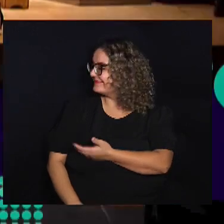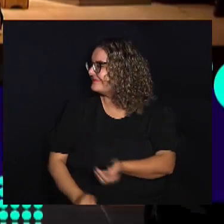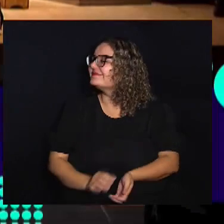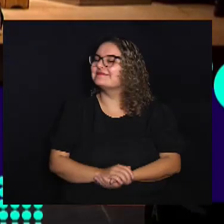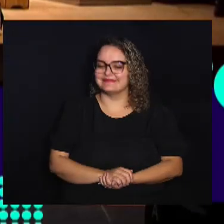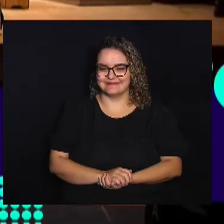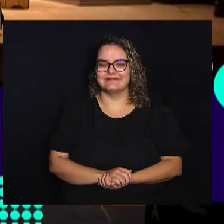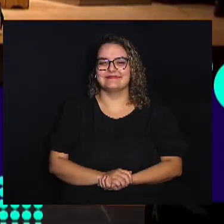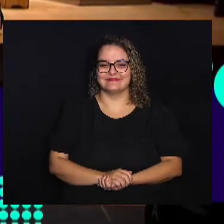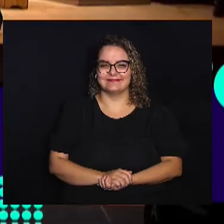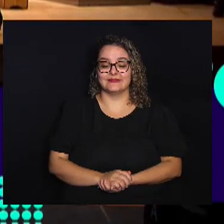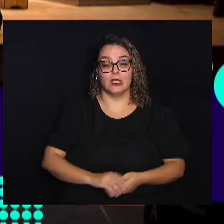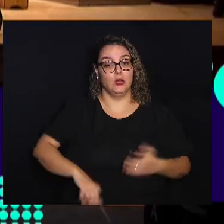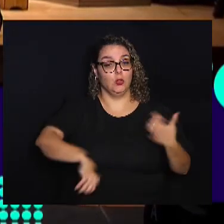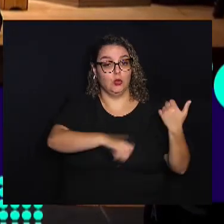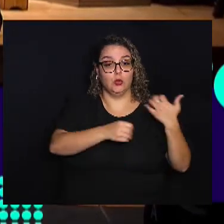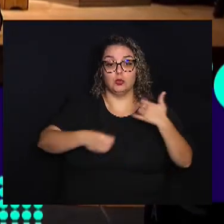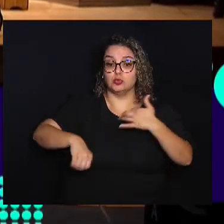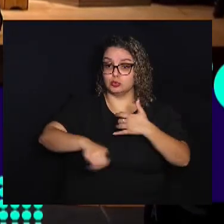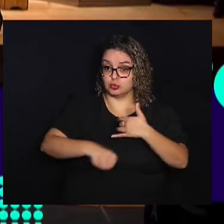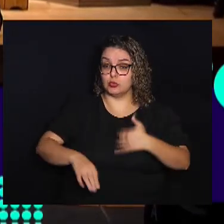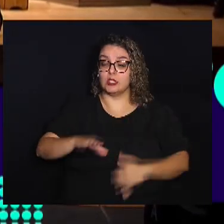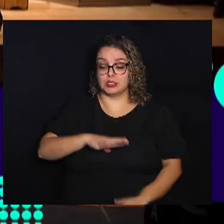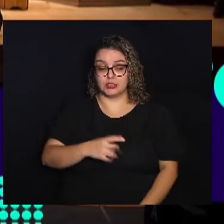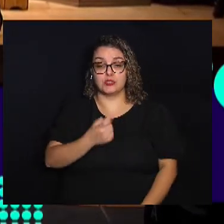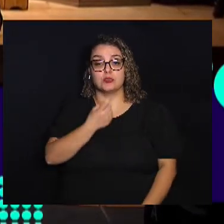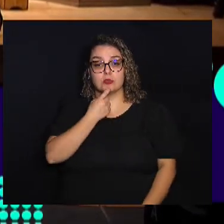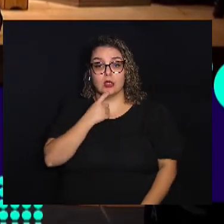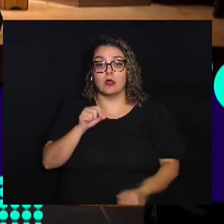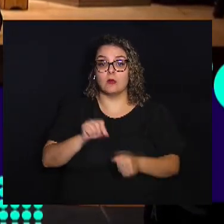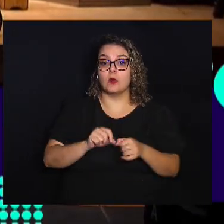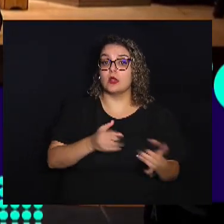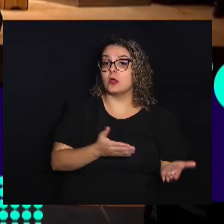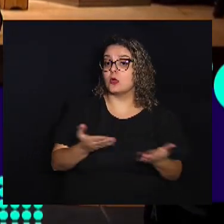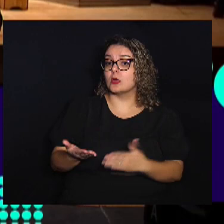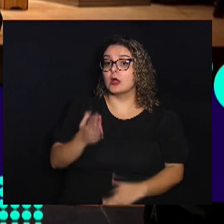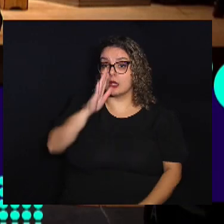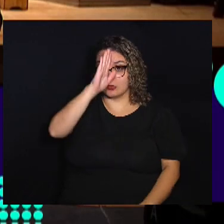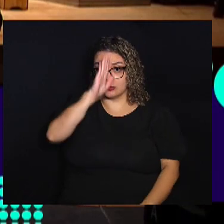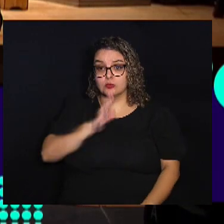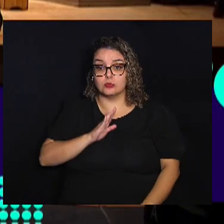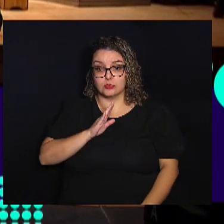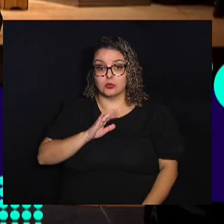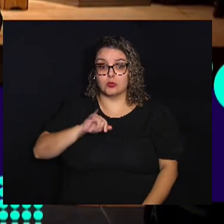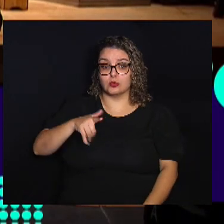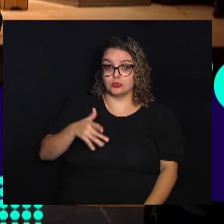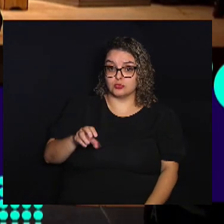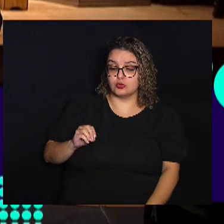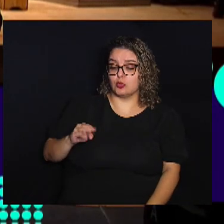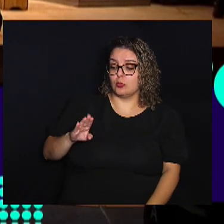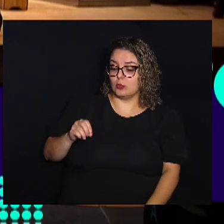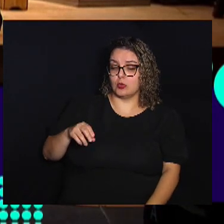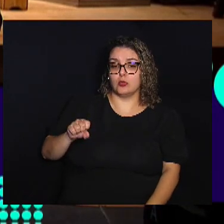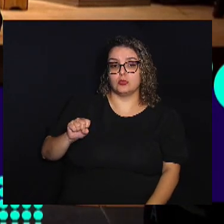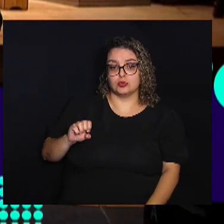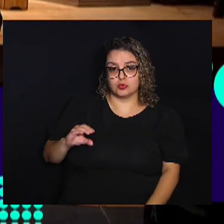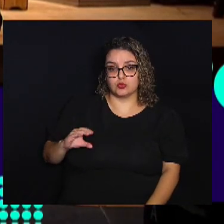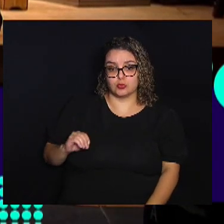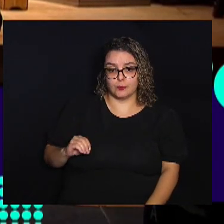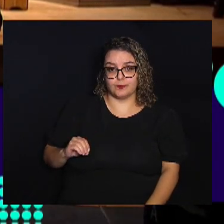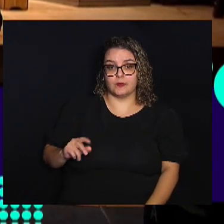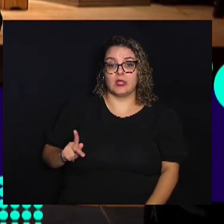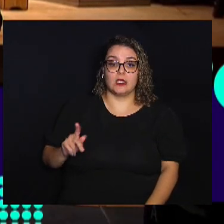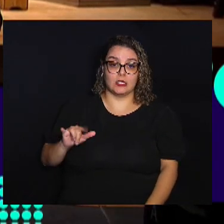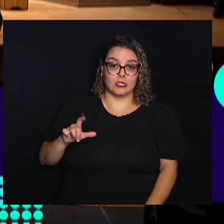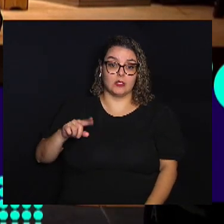E a Orquestra Sinfônica De Campinas Faz apresentação Gratuita Com João Bosco E Kilsa 7 Amanhã